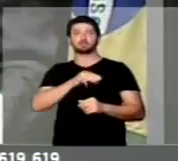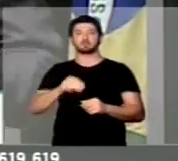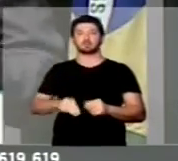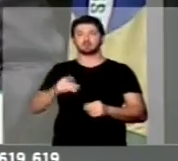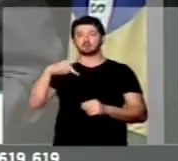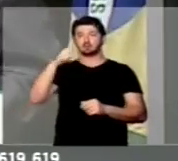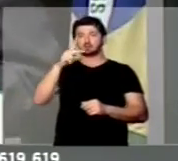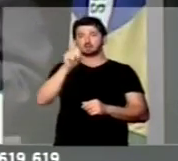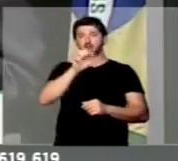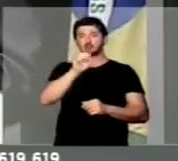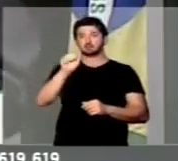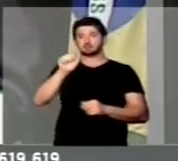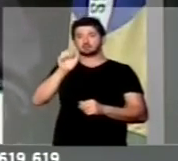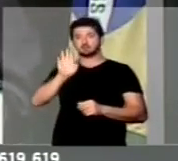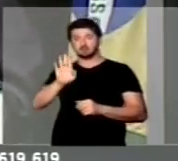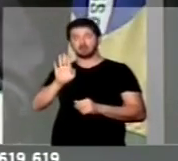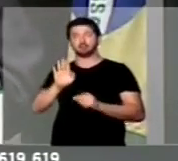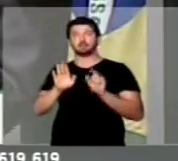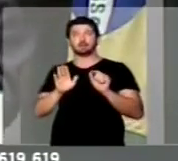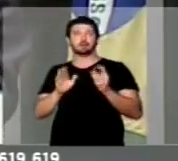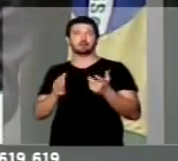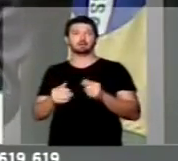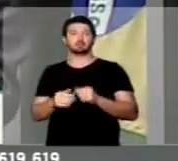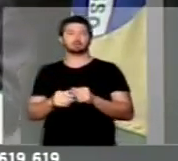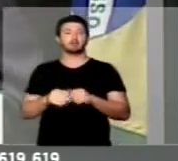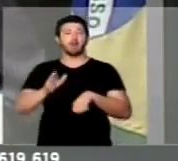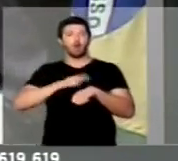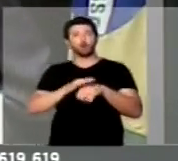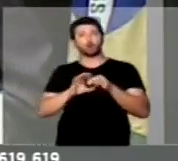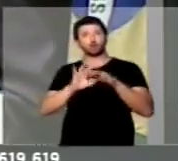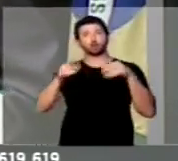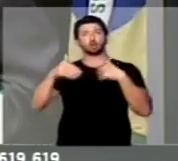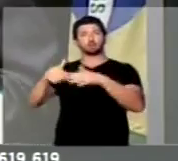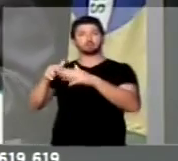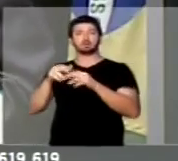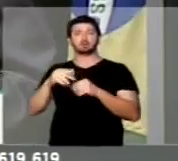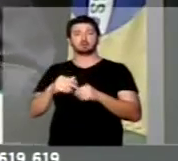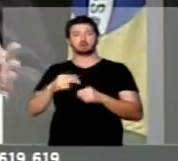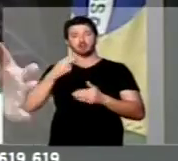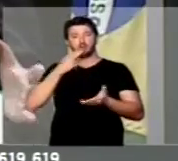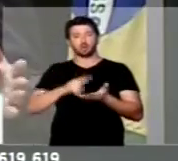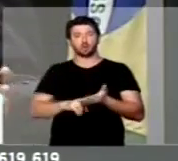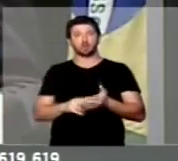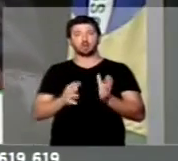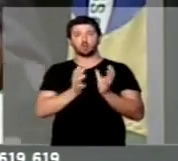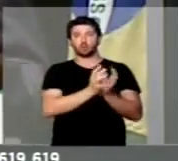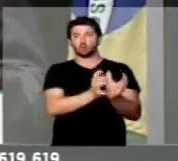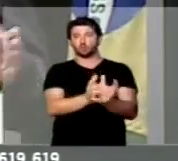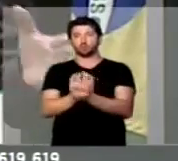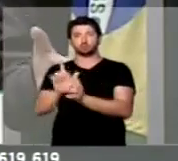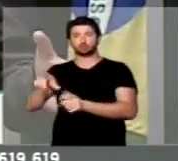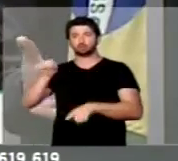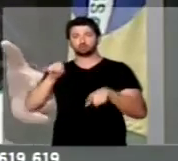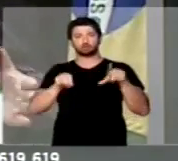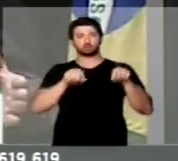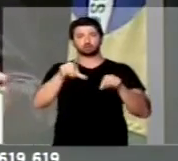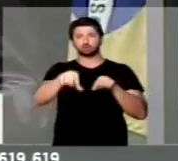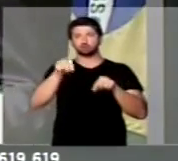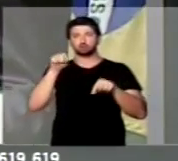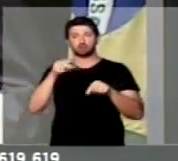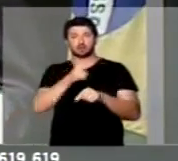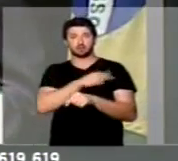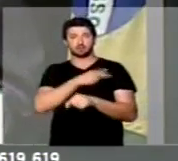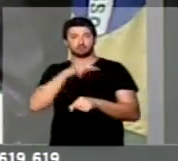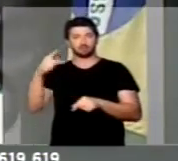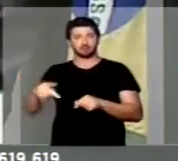Kassab, que dê autonomia para os Correios, de que cada setor escolha a sua chefia,